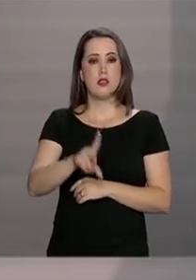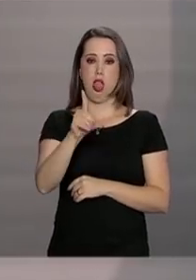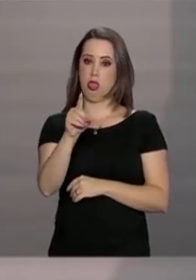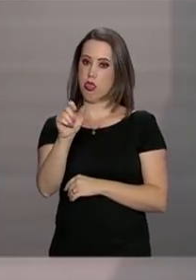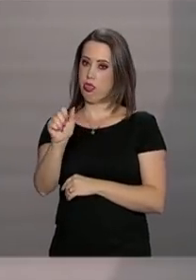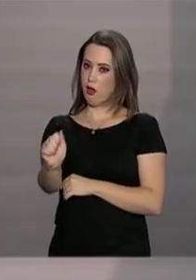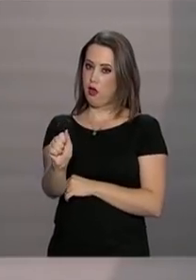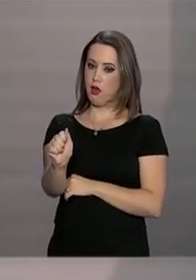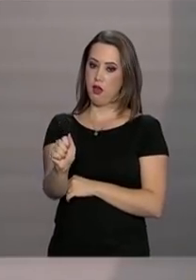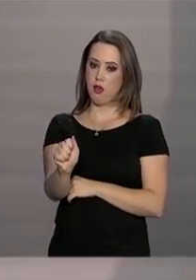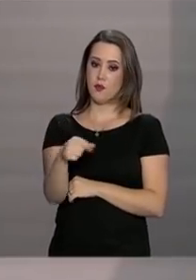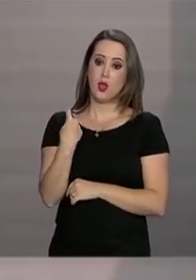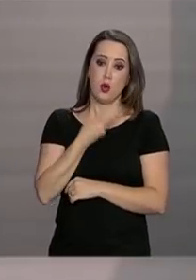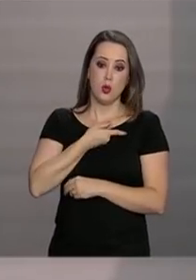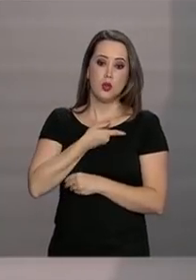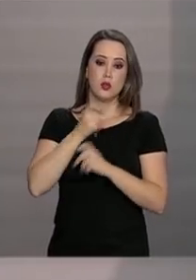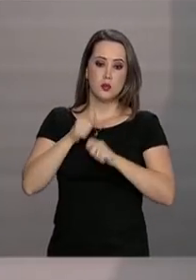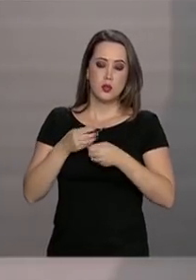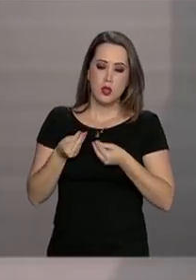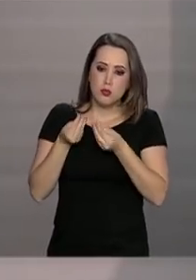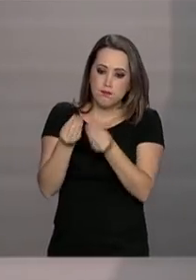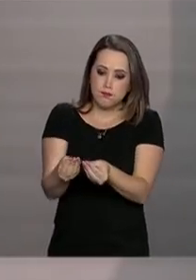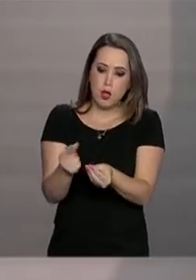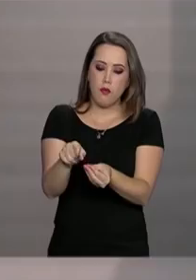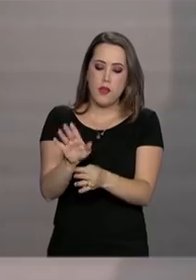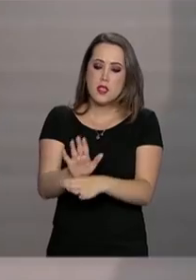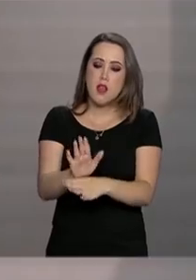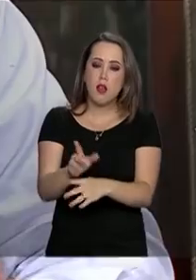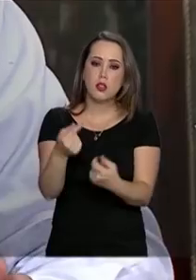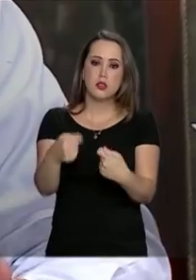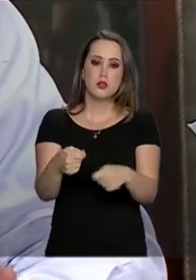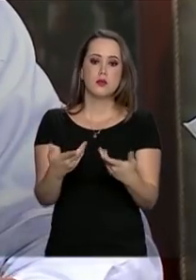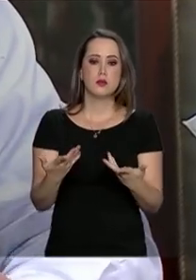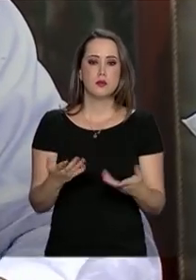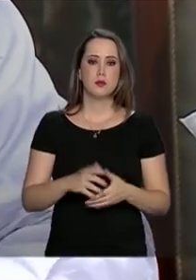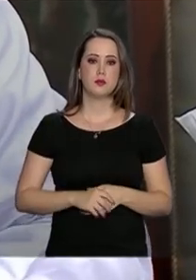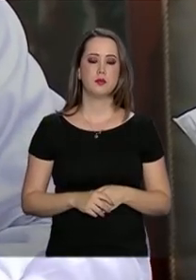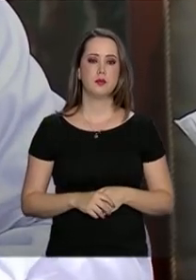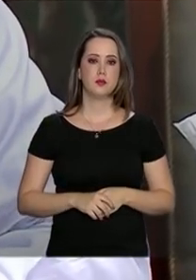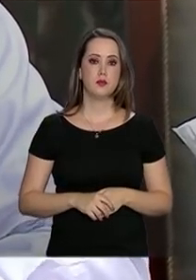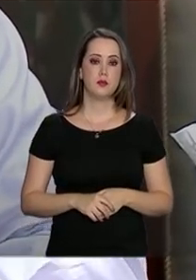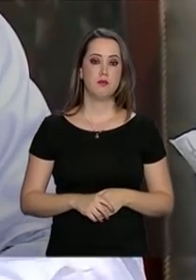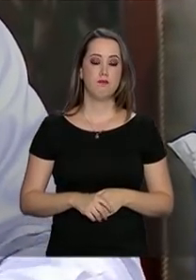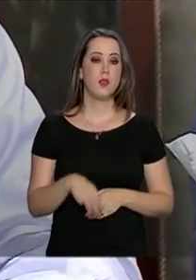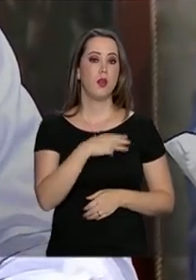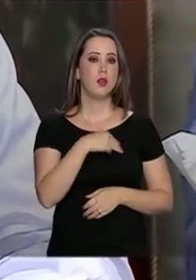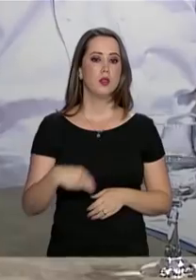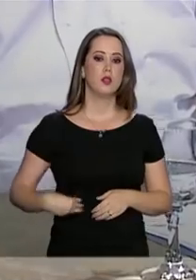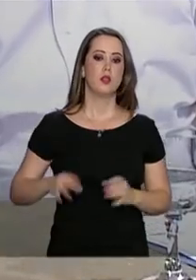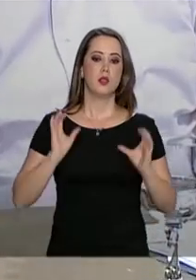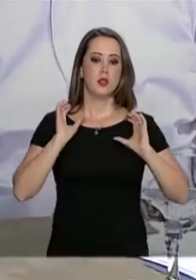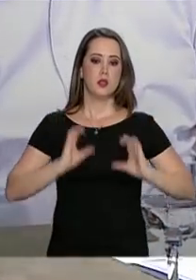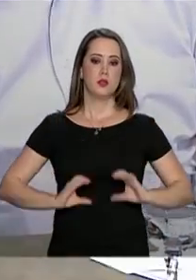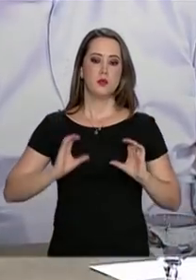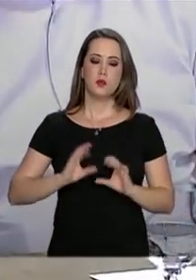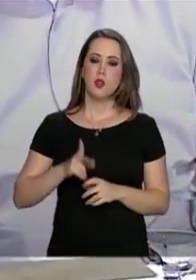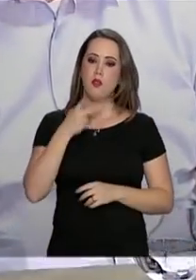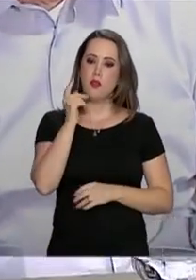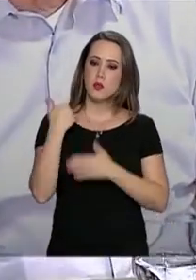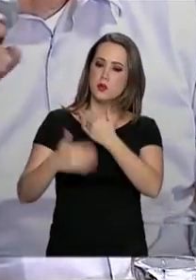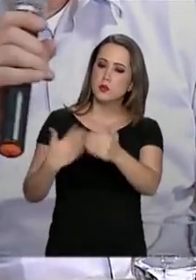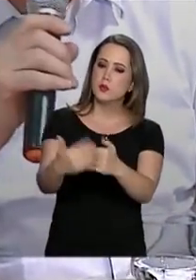nós poderíamos dar uma ajuda nesse sentido. O ministro da Cidadania, Osmar Terra, falou sobre a